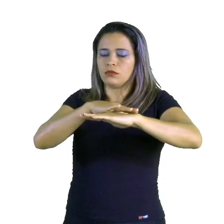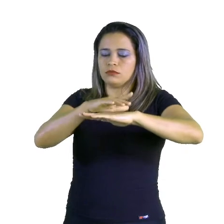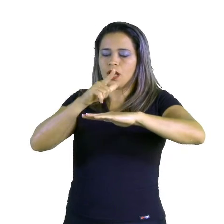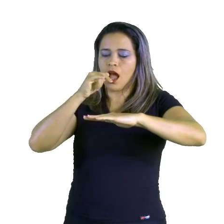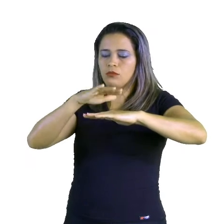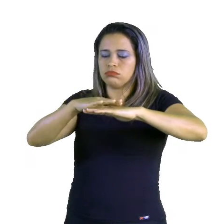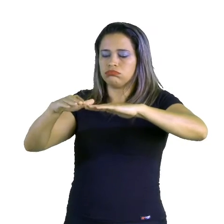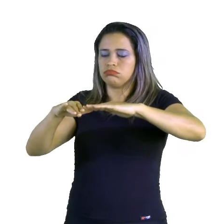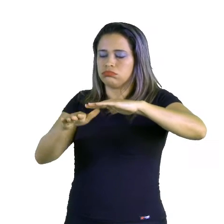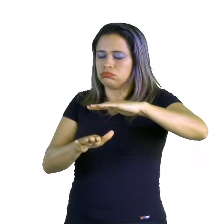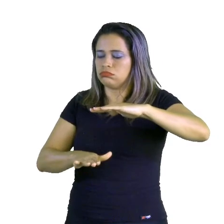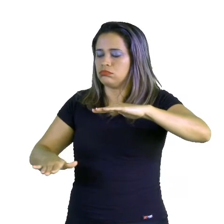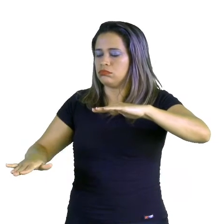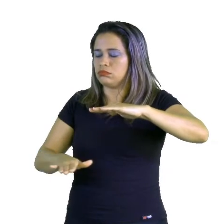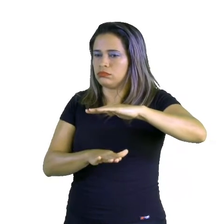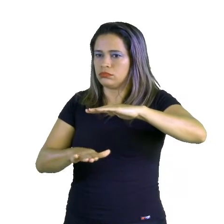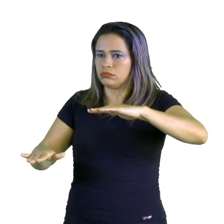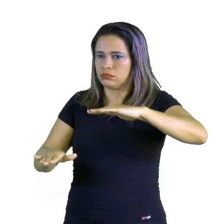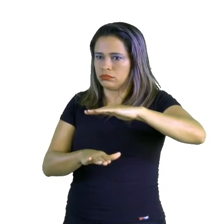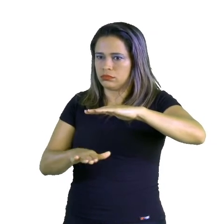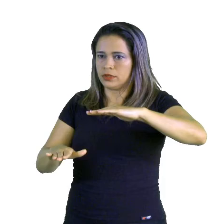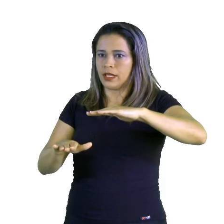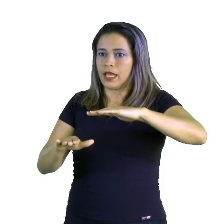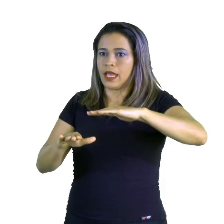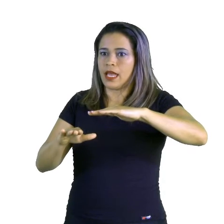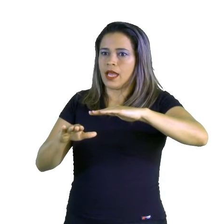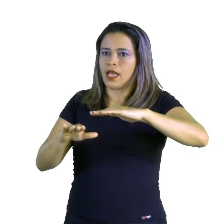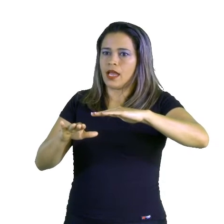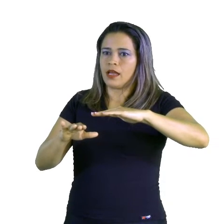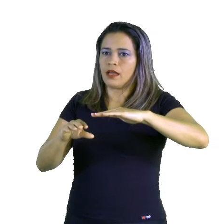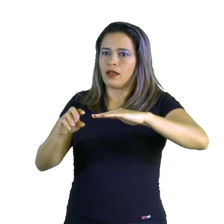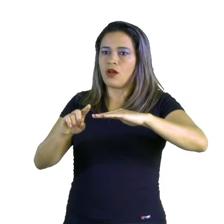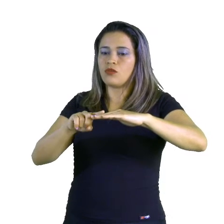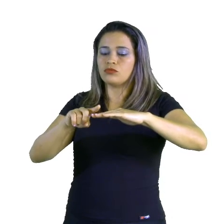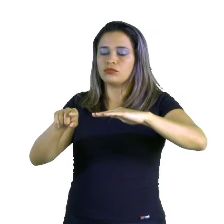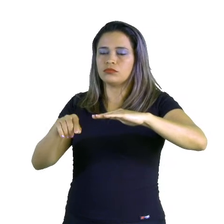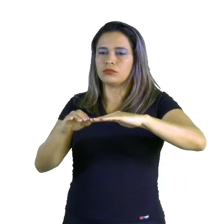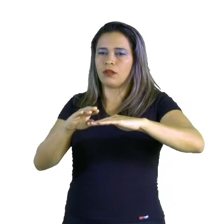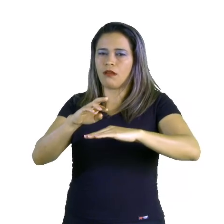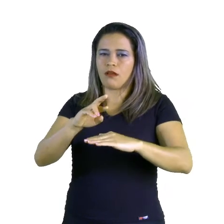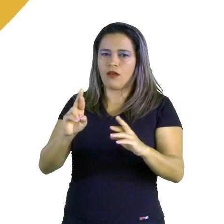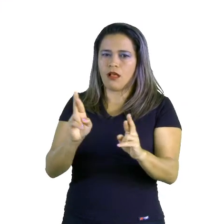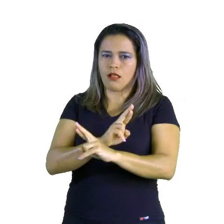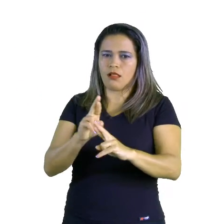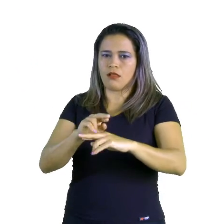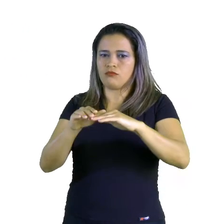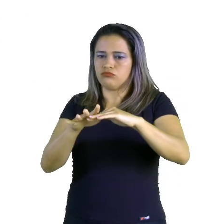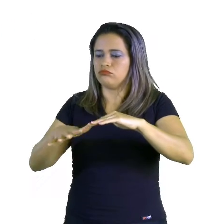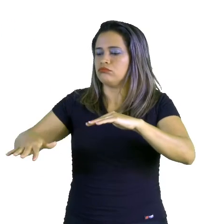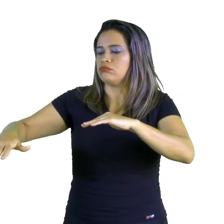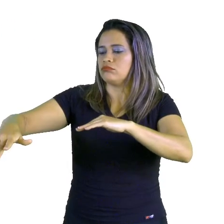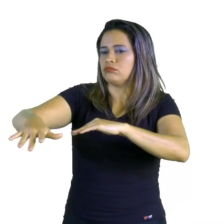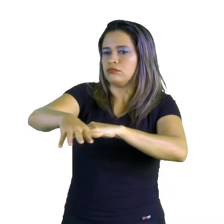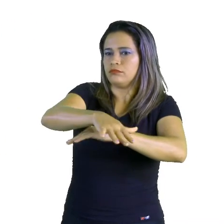E depressão relativa é aquela região que fica abaixo do relevo entorno. Com relação à